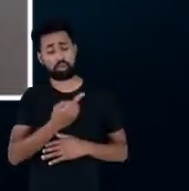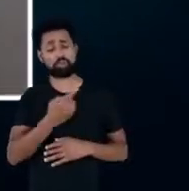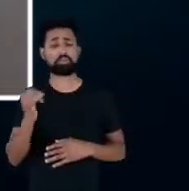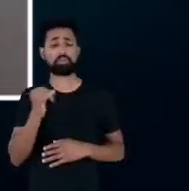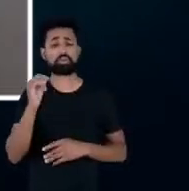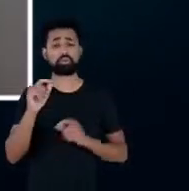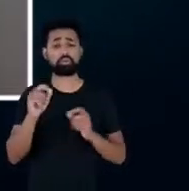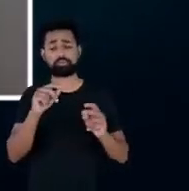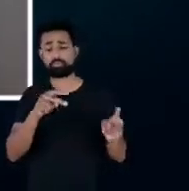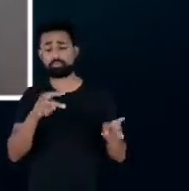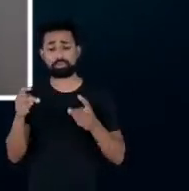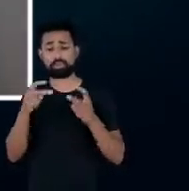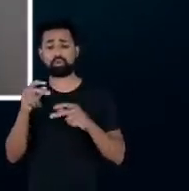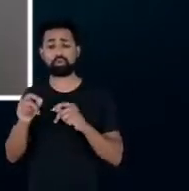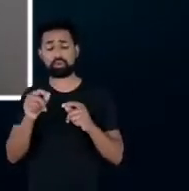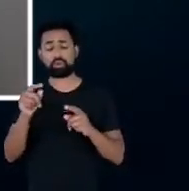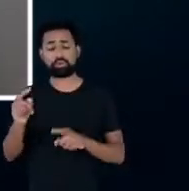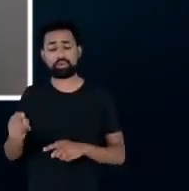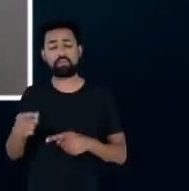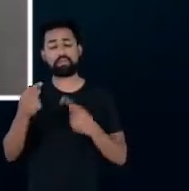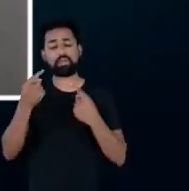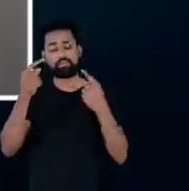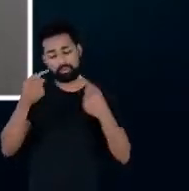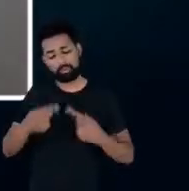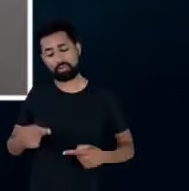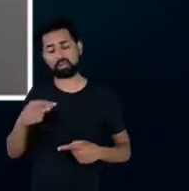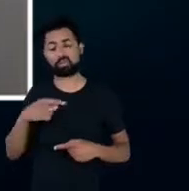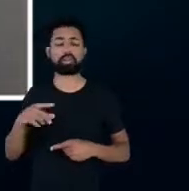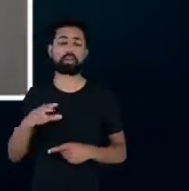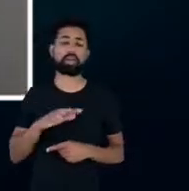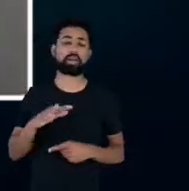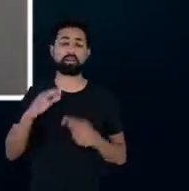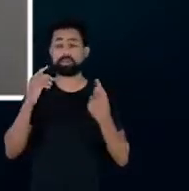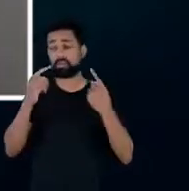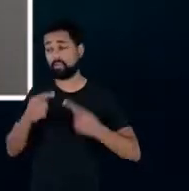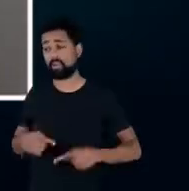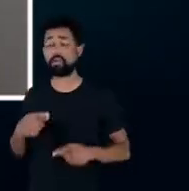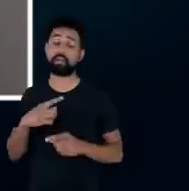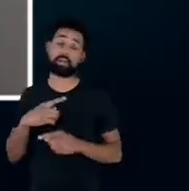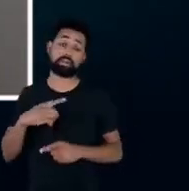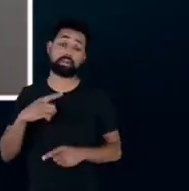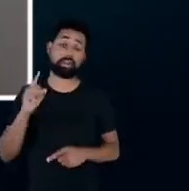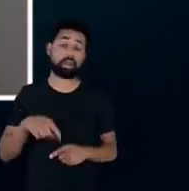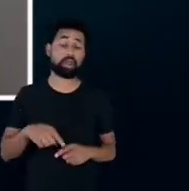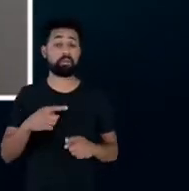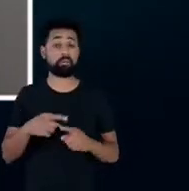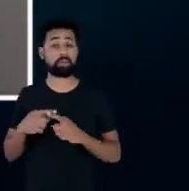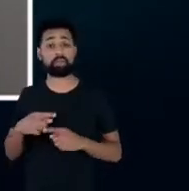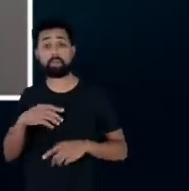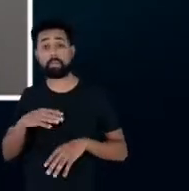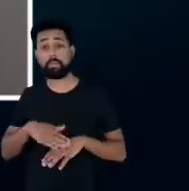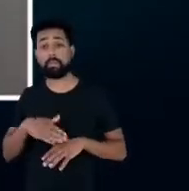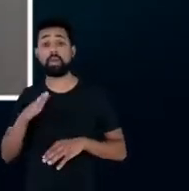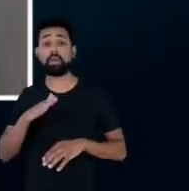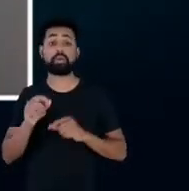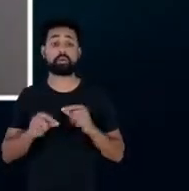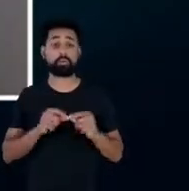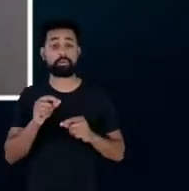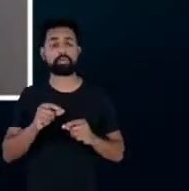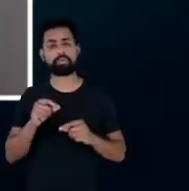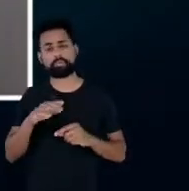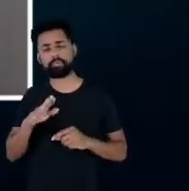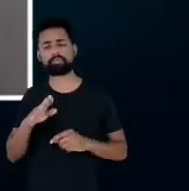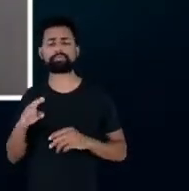os desafios que tem no setor os desafios que tem é ter mais players